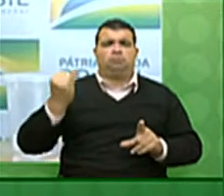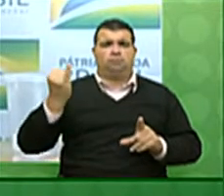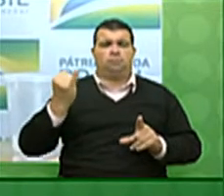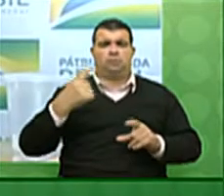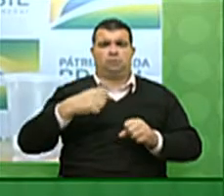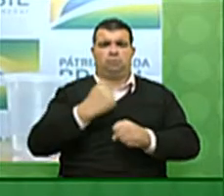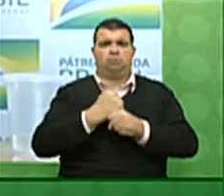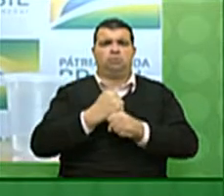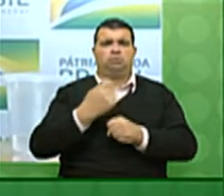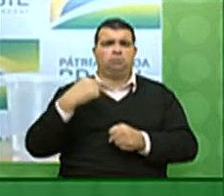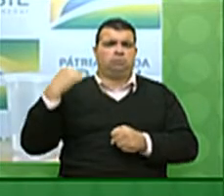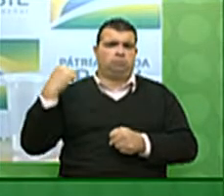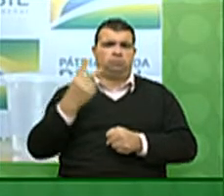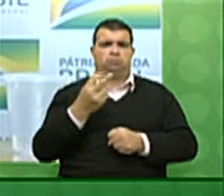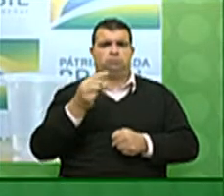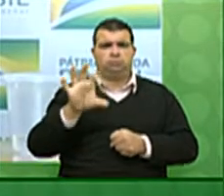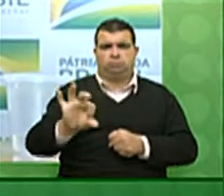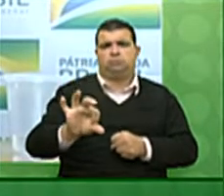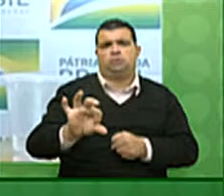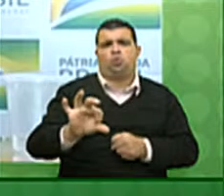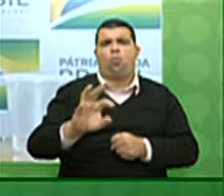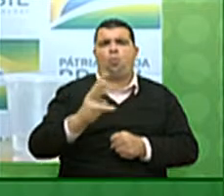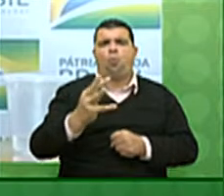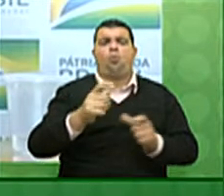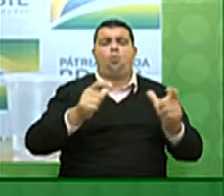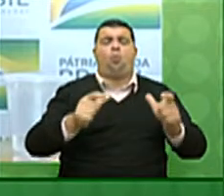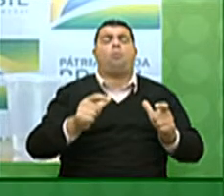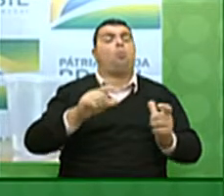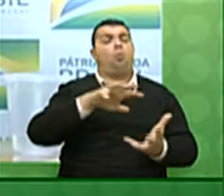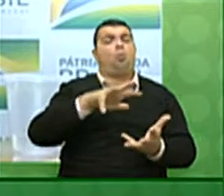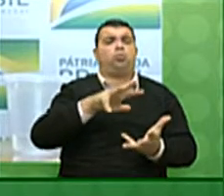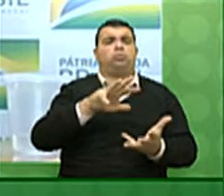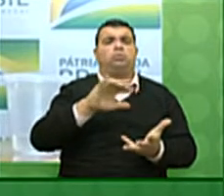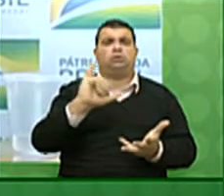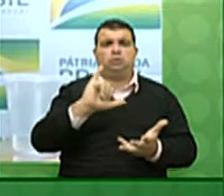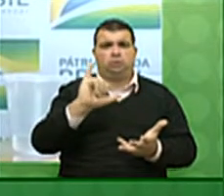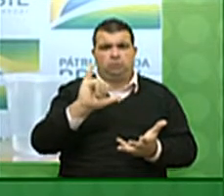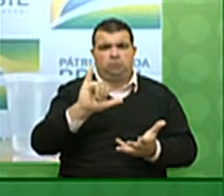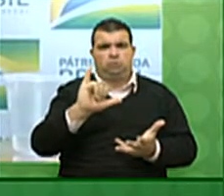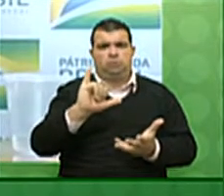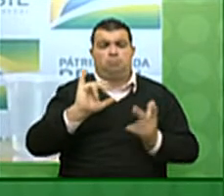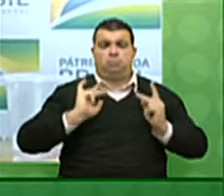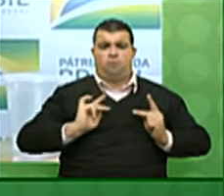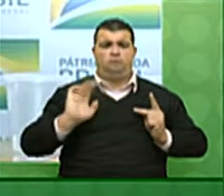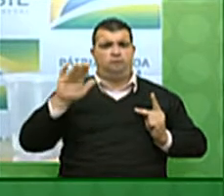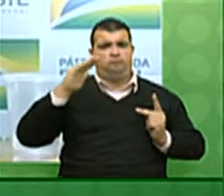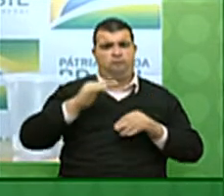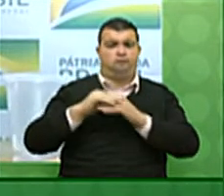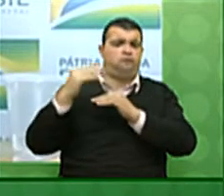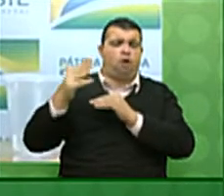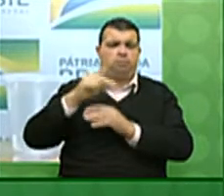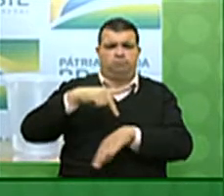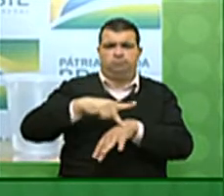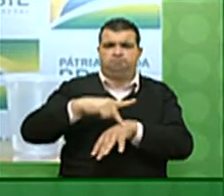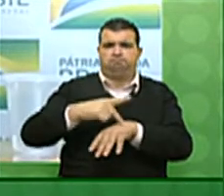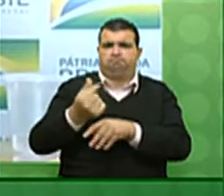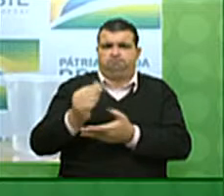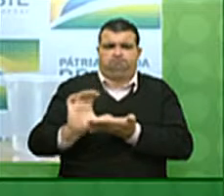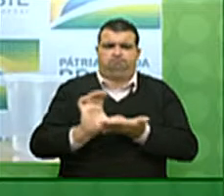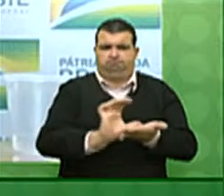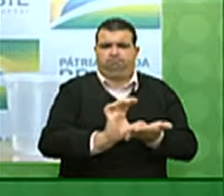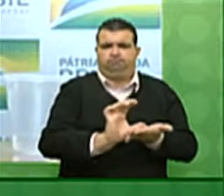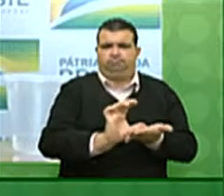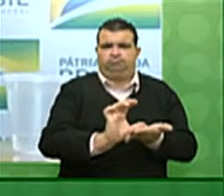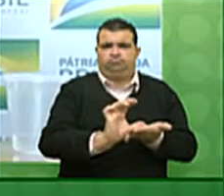passado como o quarto maior destino mundial de investimentos estrangeiros. E, se compararmos esse